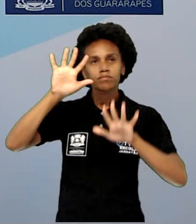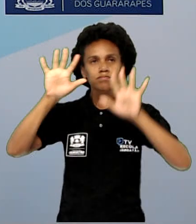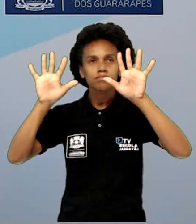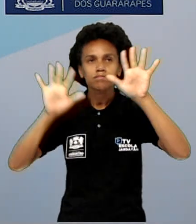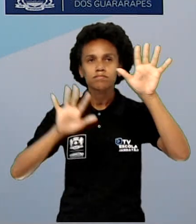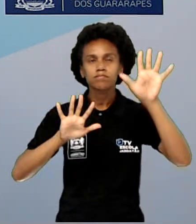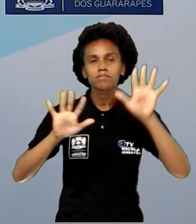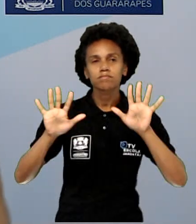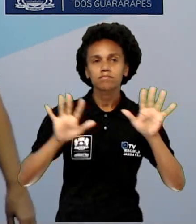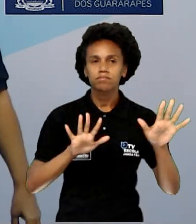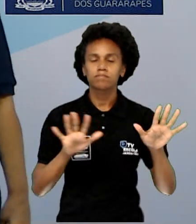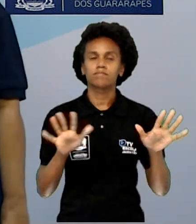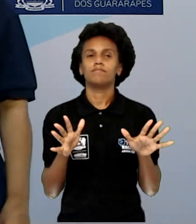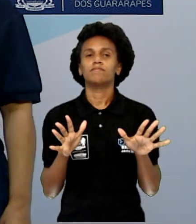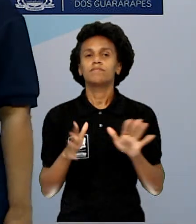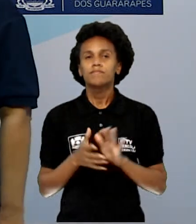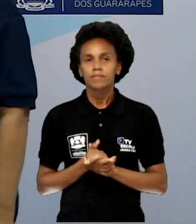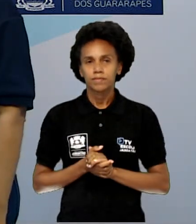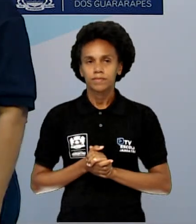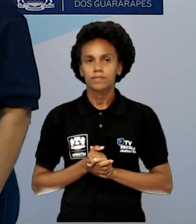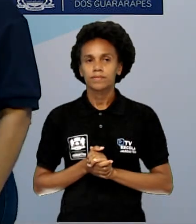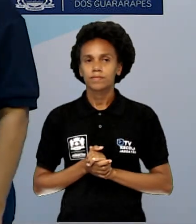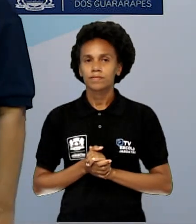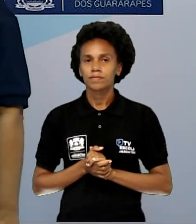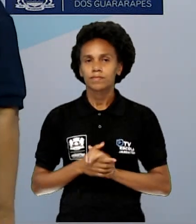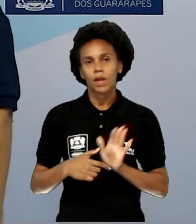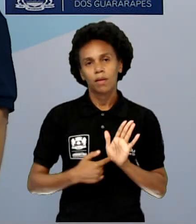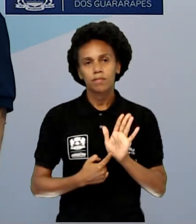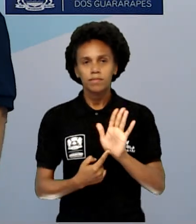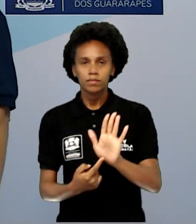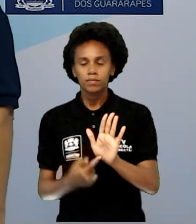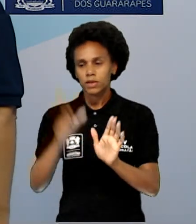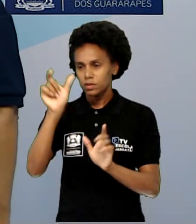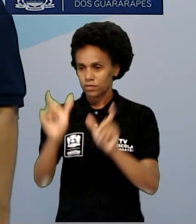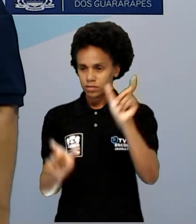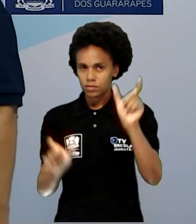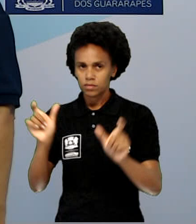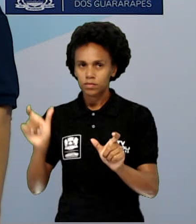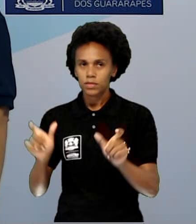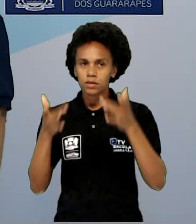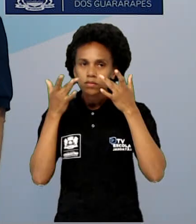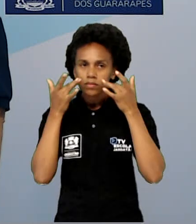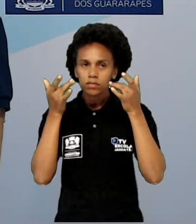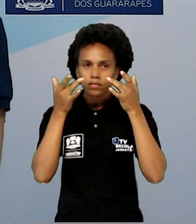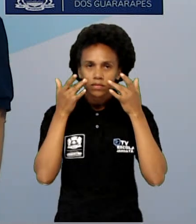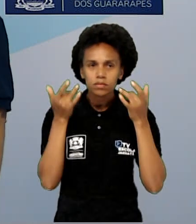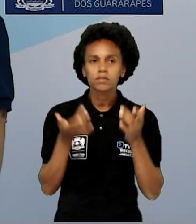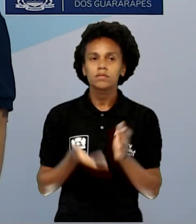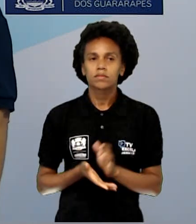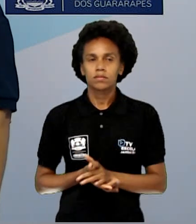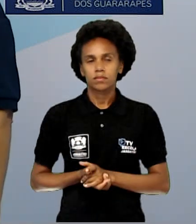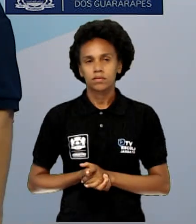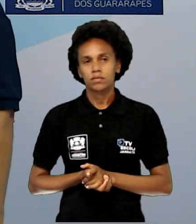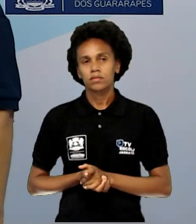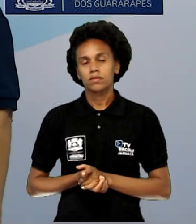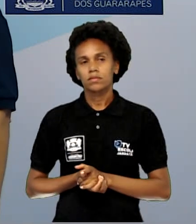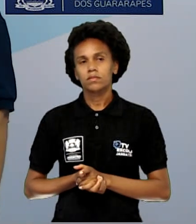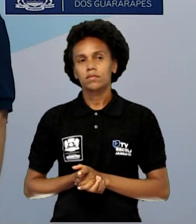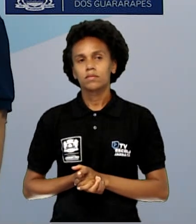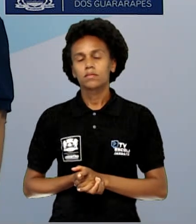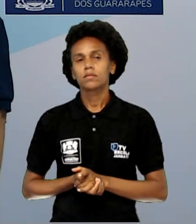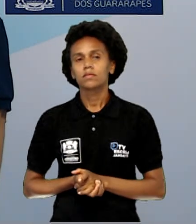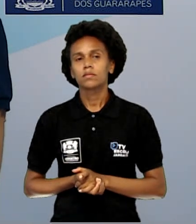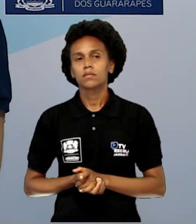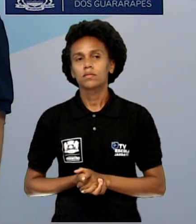encenação das personagens no texto teatral. Aqui no texto teatral, nós temos aqui um